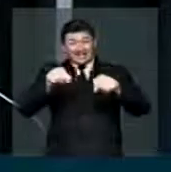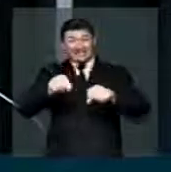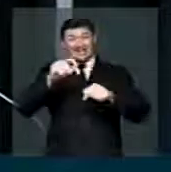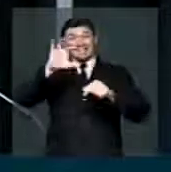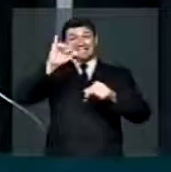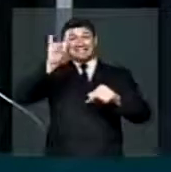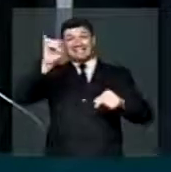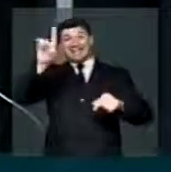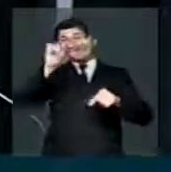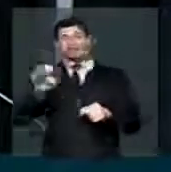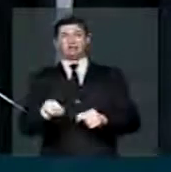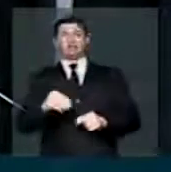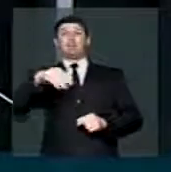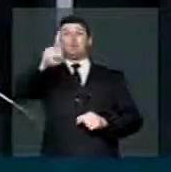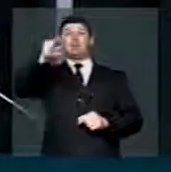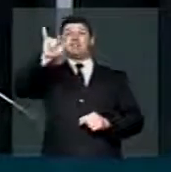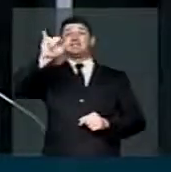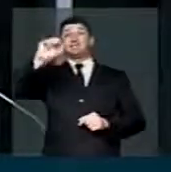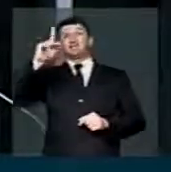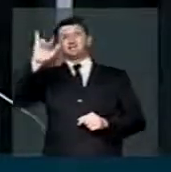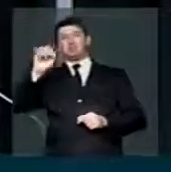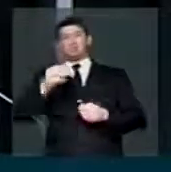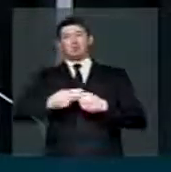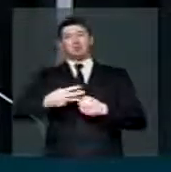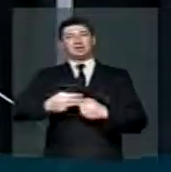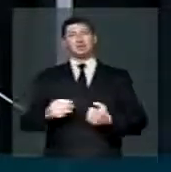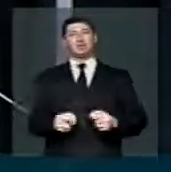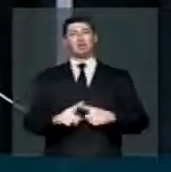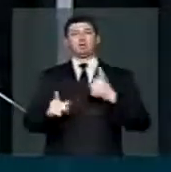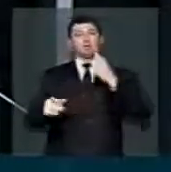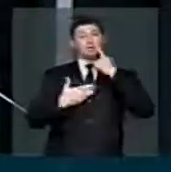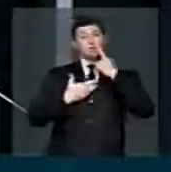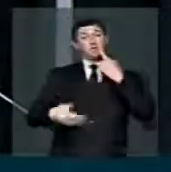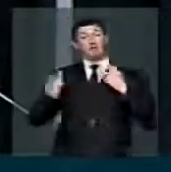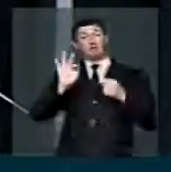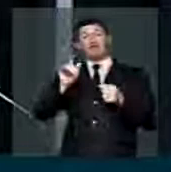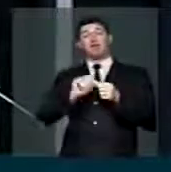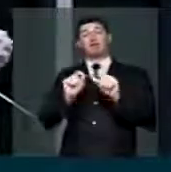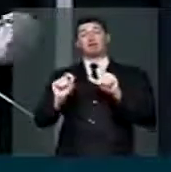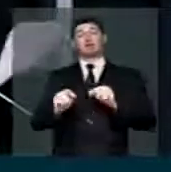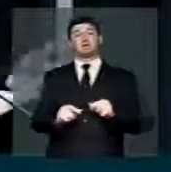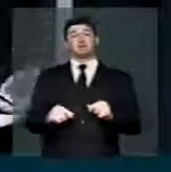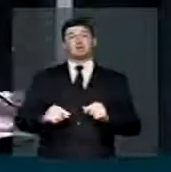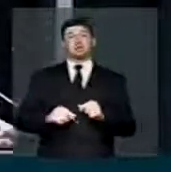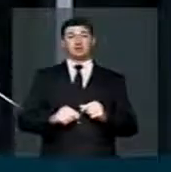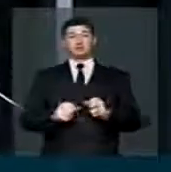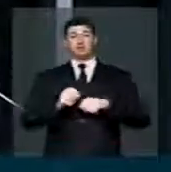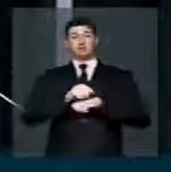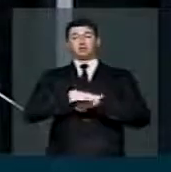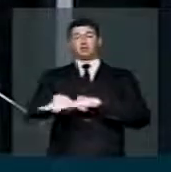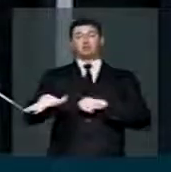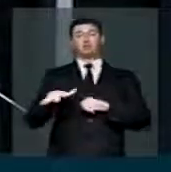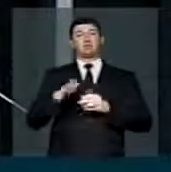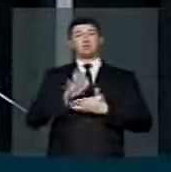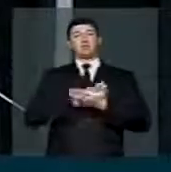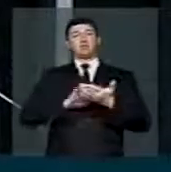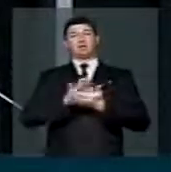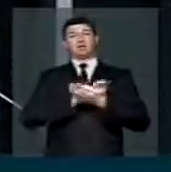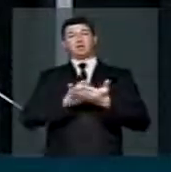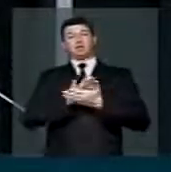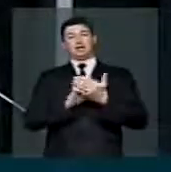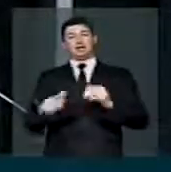mais, concentra-se dinheiro no governo federal, e o governo federal não distribui a seus entes da